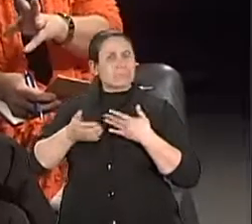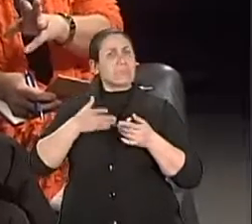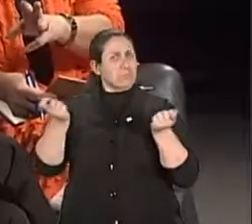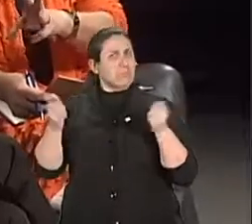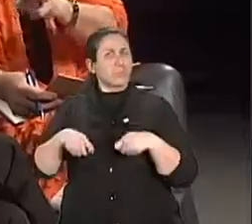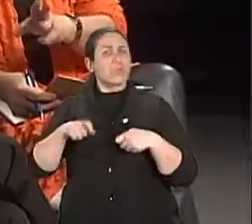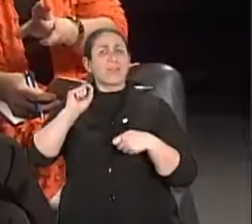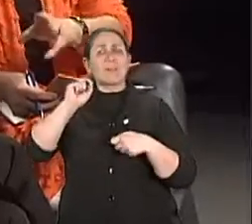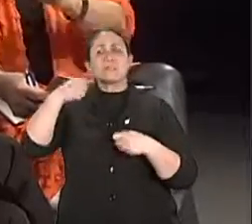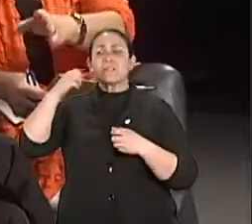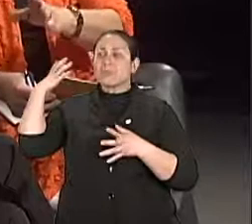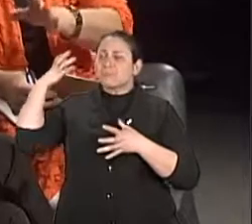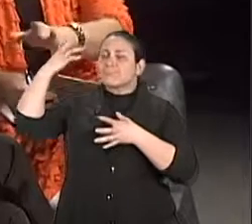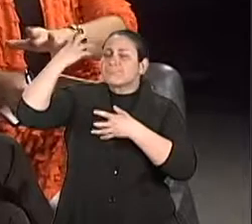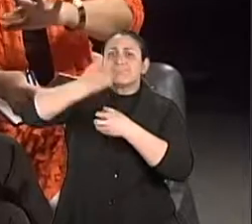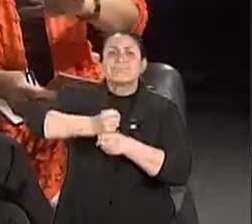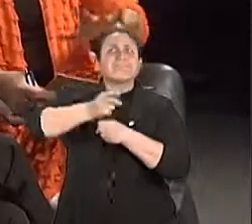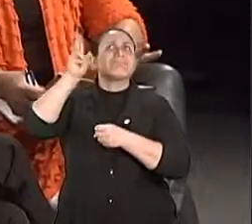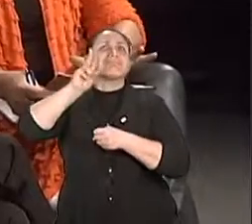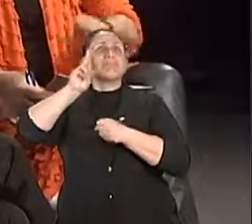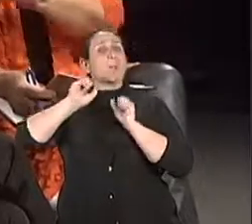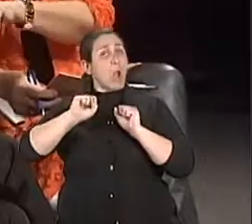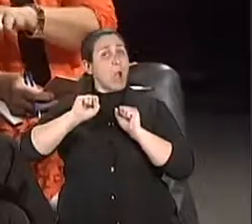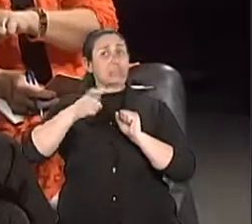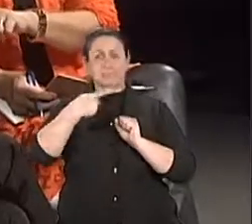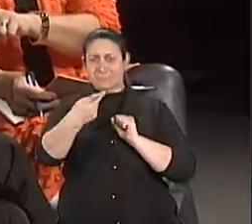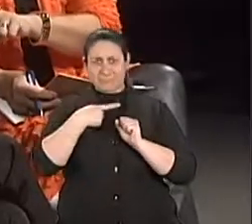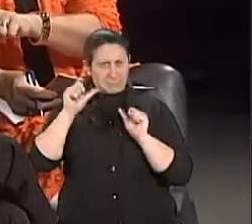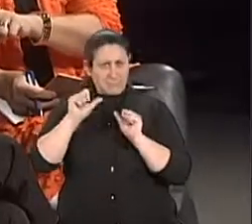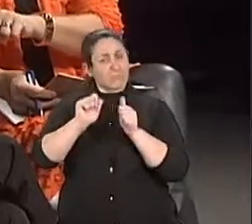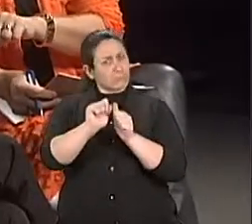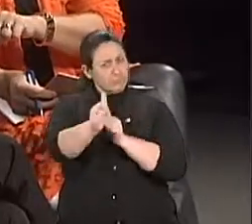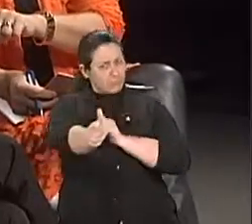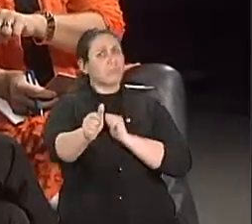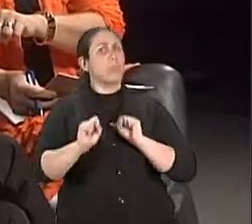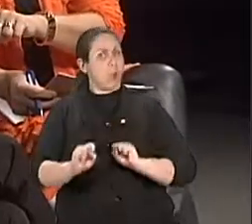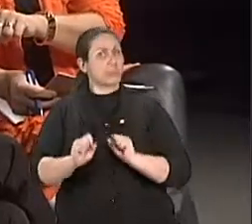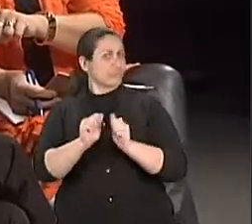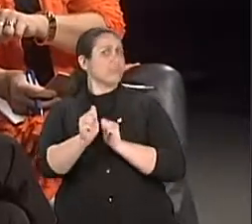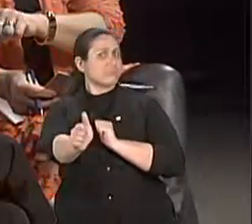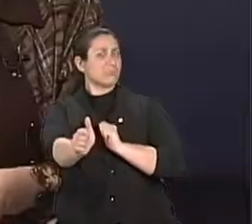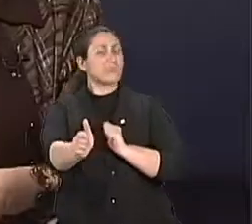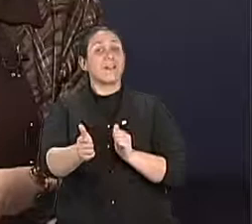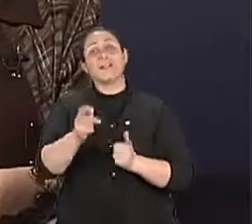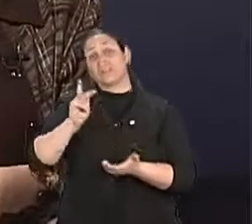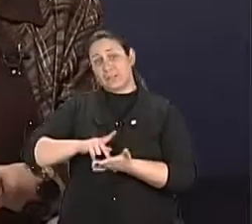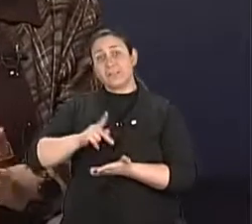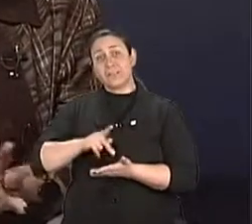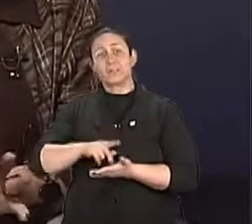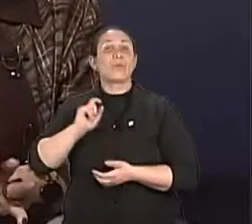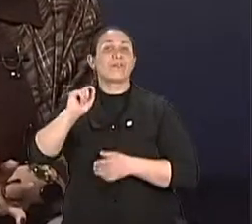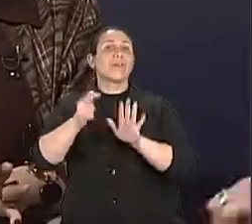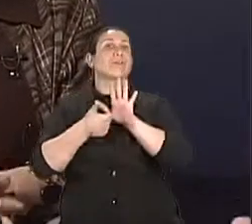Esse resgate pode ser até numa separação tranquila. Isso é resgatar as pessoas, não é? Isso é, porque isso traz crescimento,